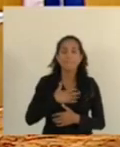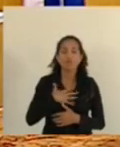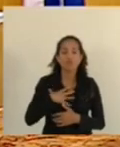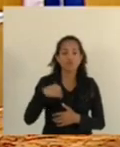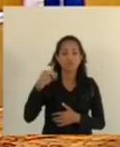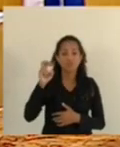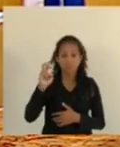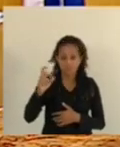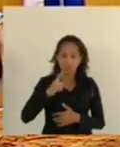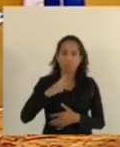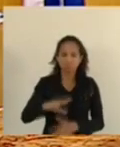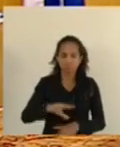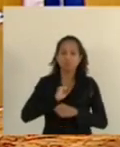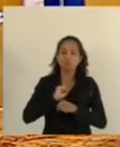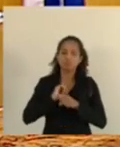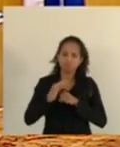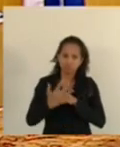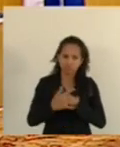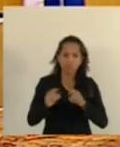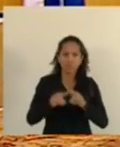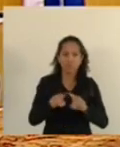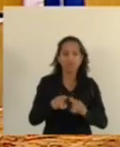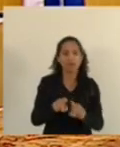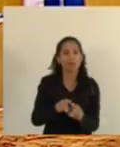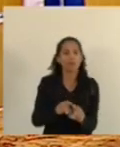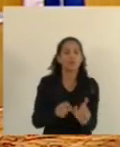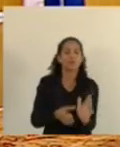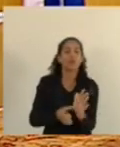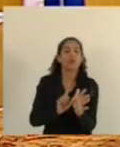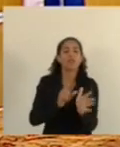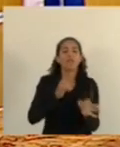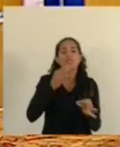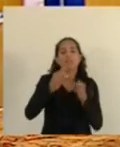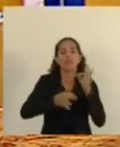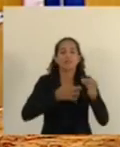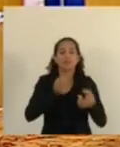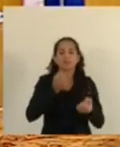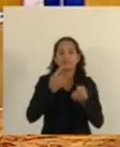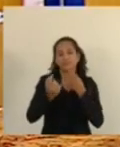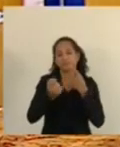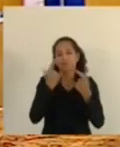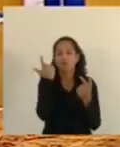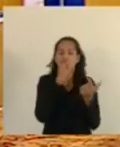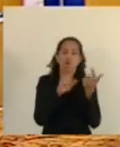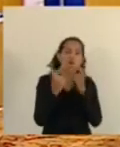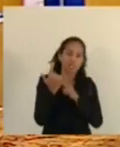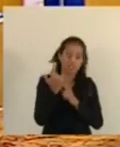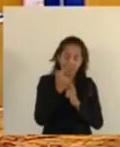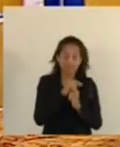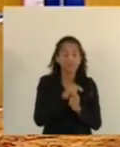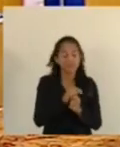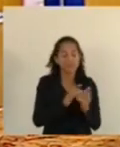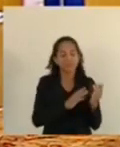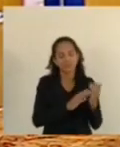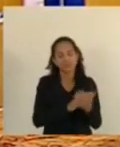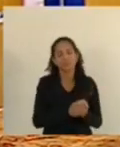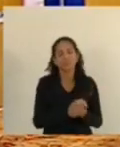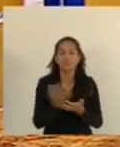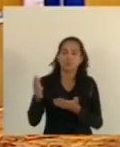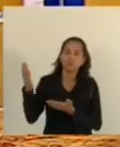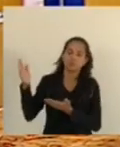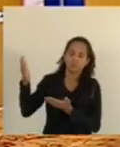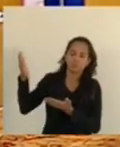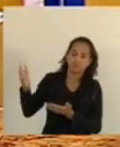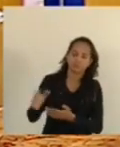tiveram Covid e passaram tranquilamente porque fizeram o tratamento precoce. Parabenizar também o Carlos Vom aí,